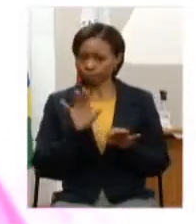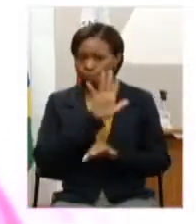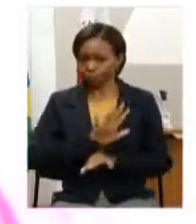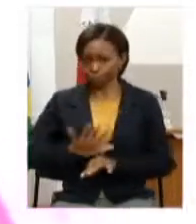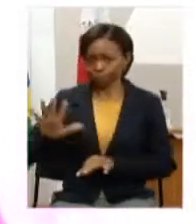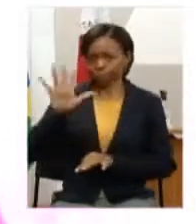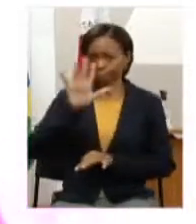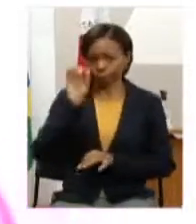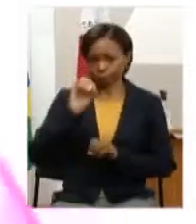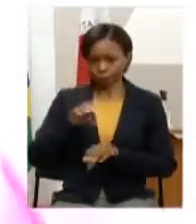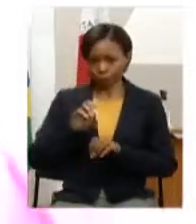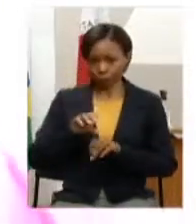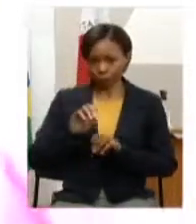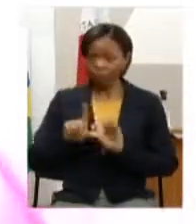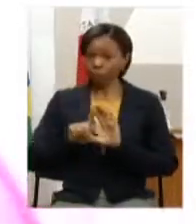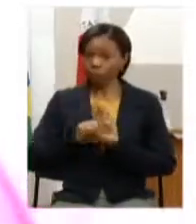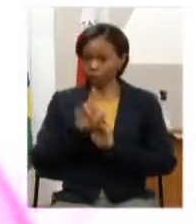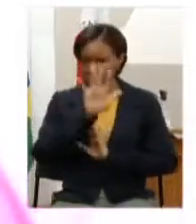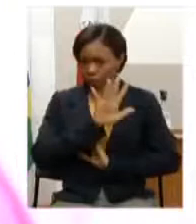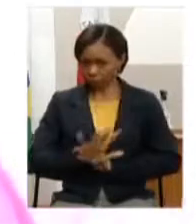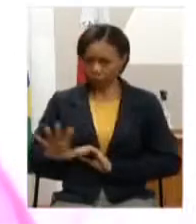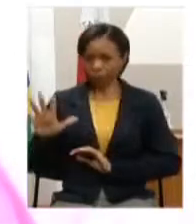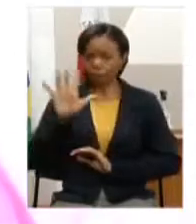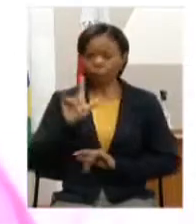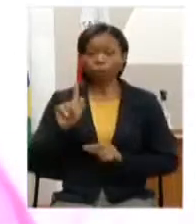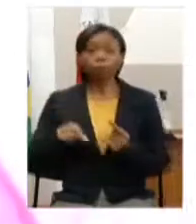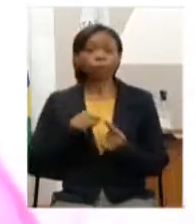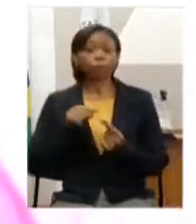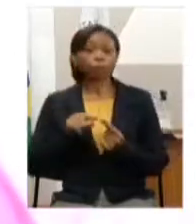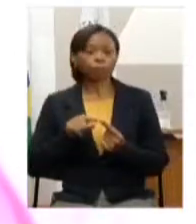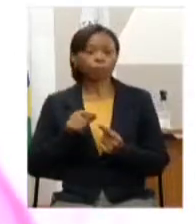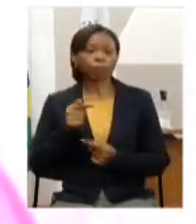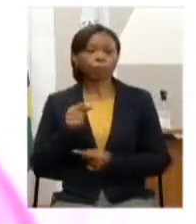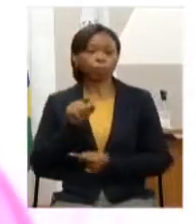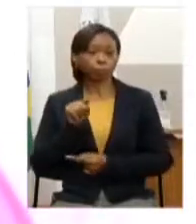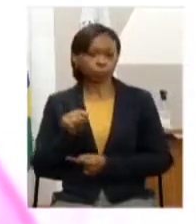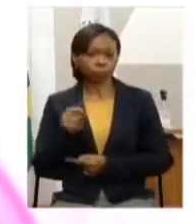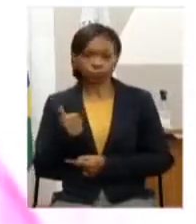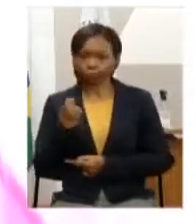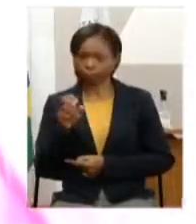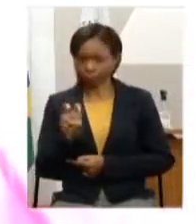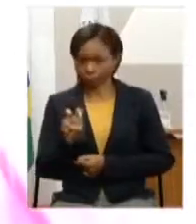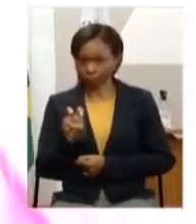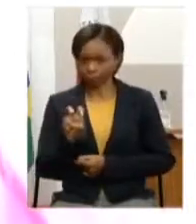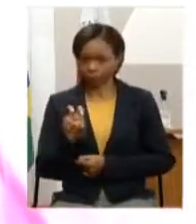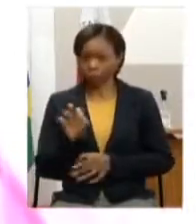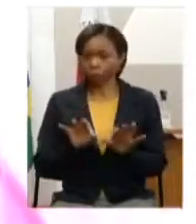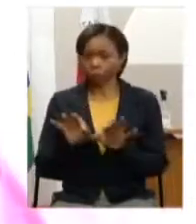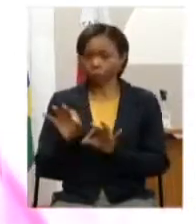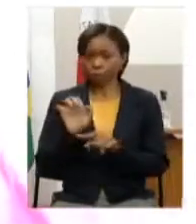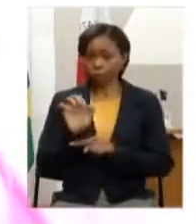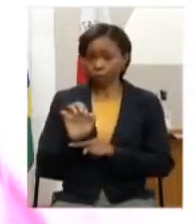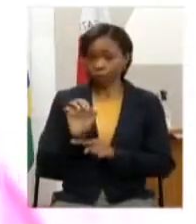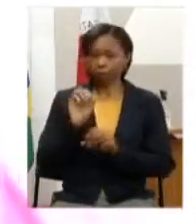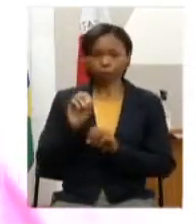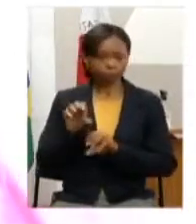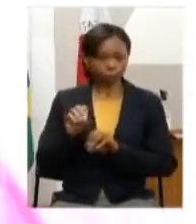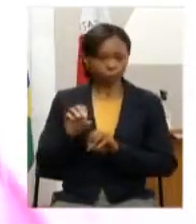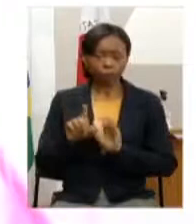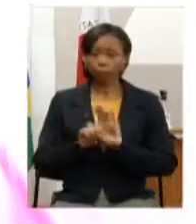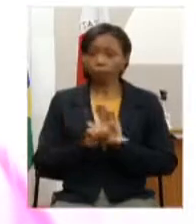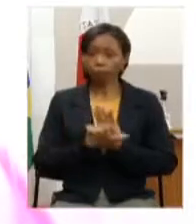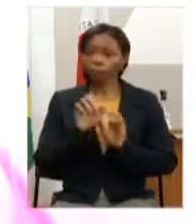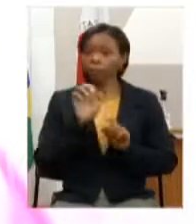.005 de 2014 e da meta 7.15 do Plano Estadual de Educação Lei